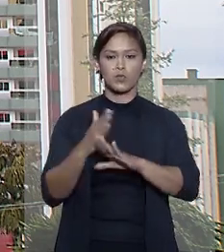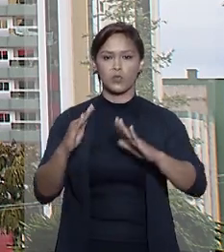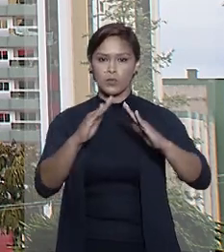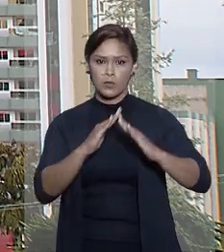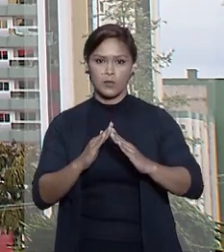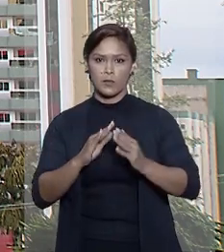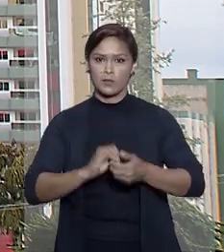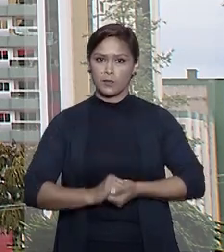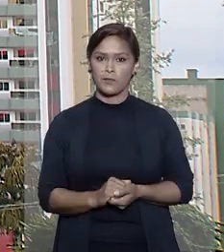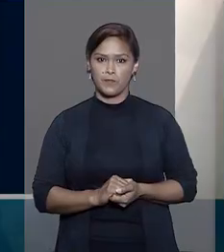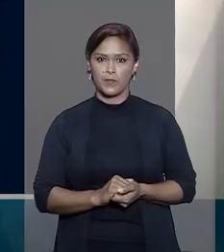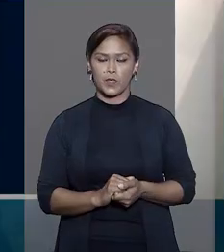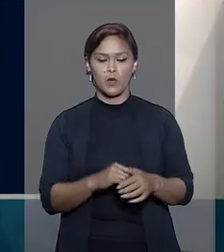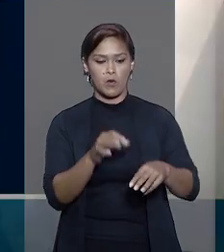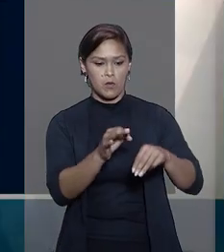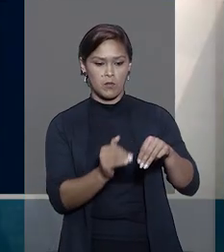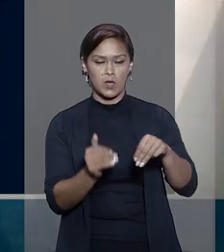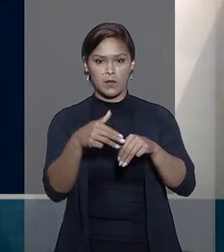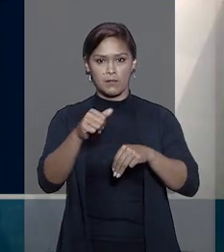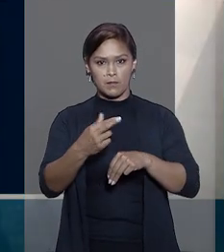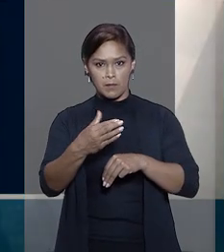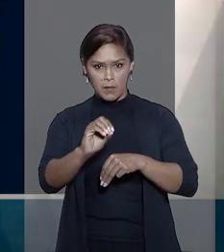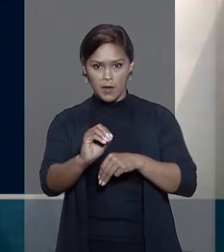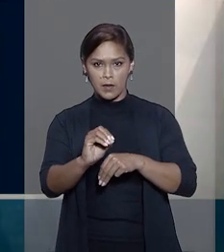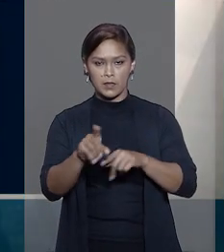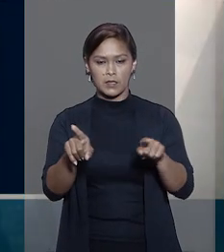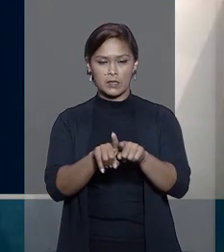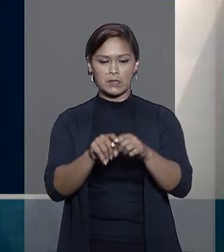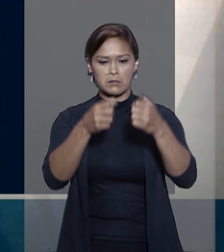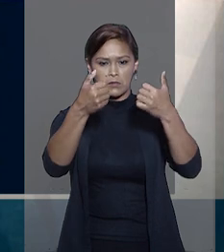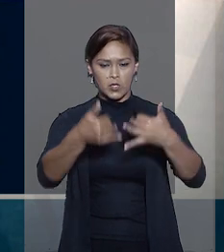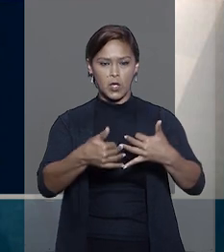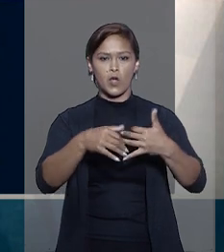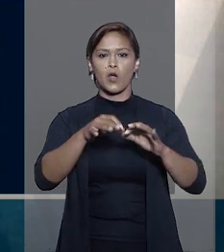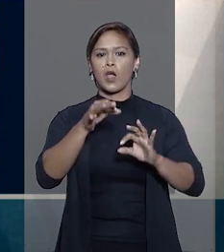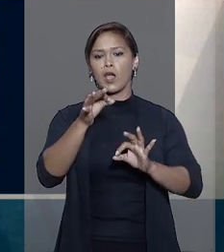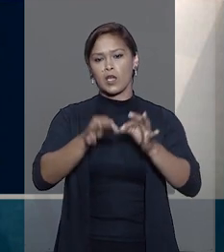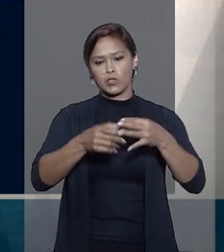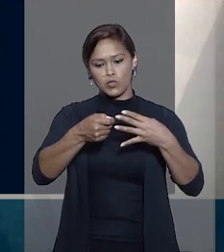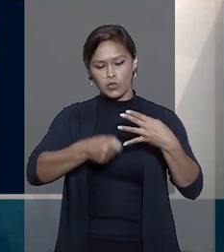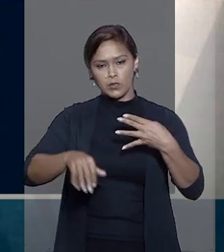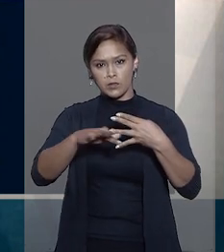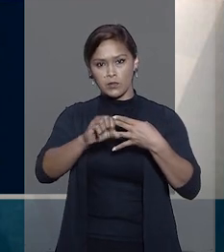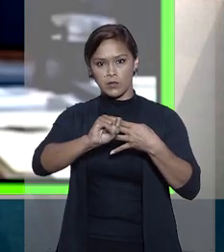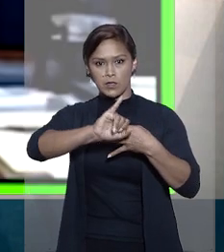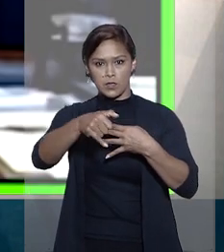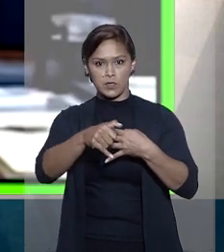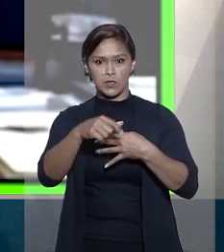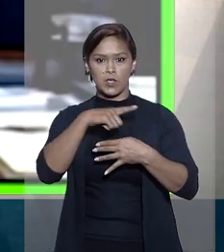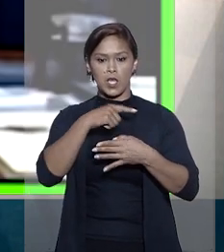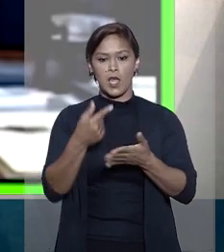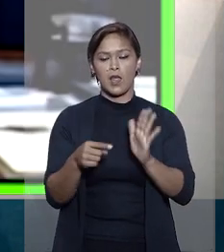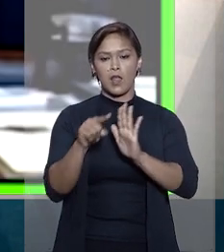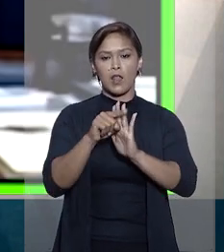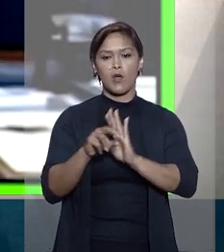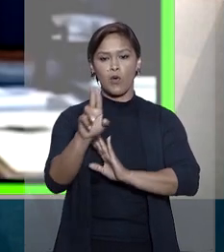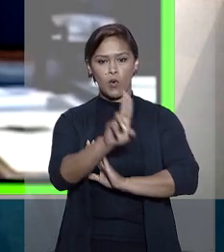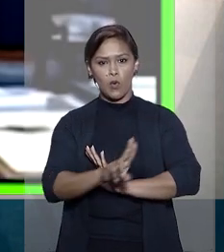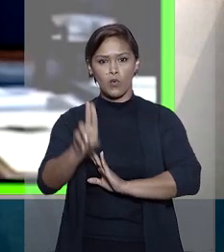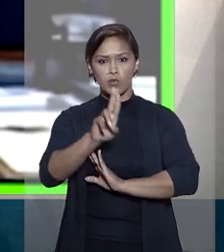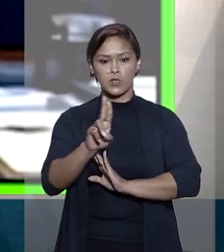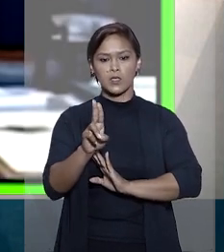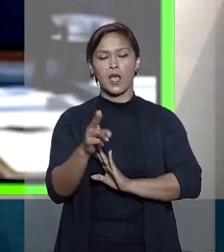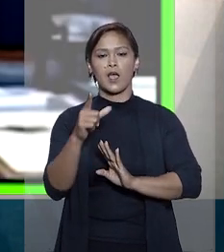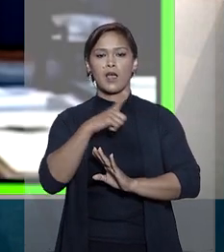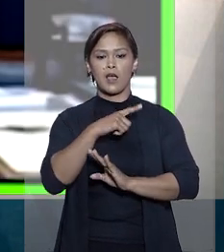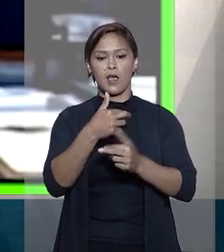usufruir do imóvel. O ministro Marco Aurélio Belize reconheceu que a jurisprudência do STJ dispõe que a utilização